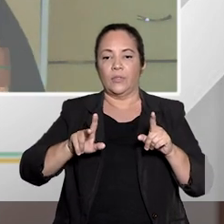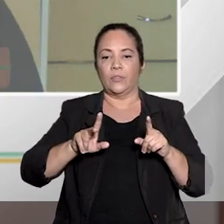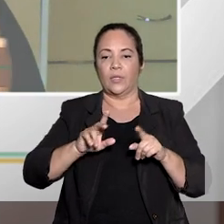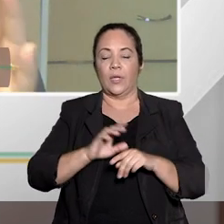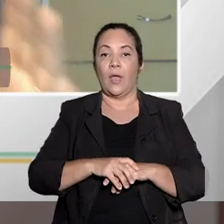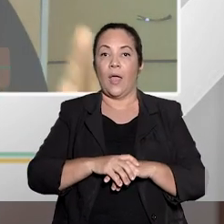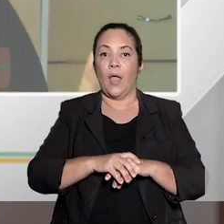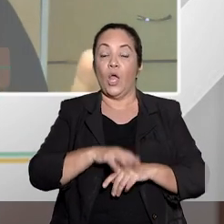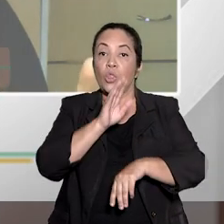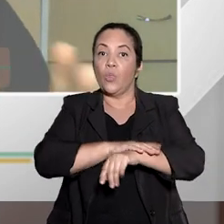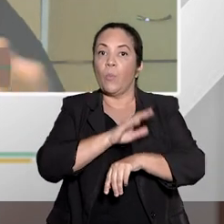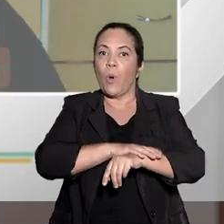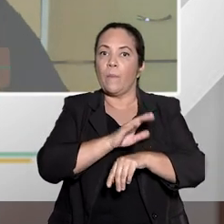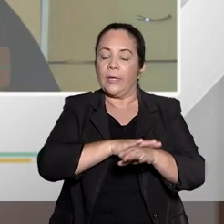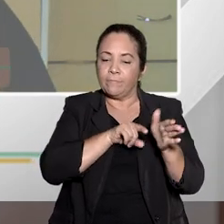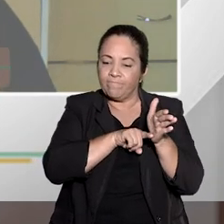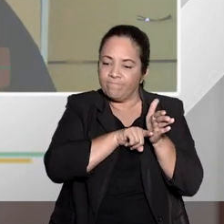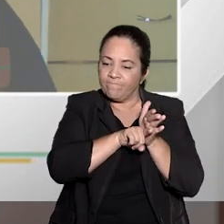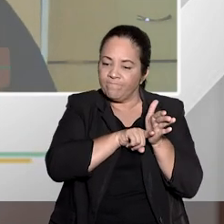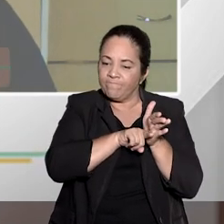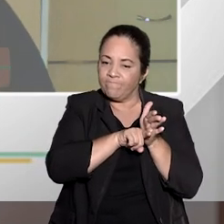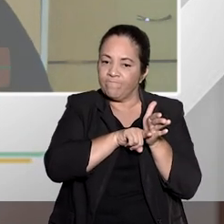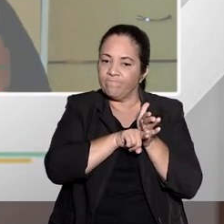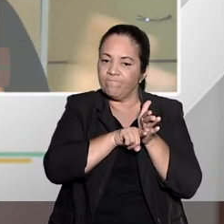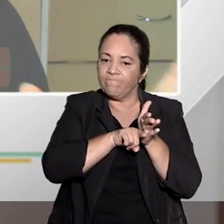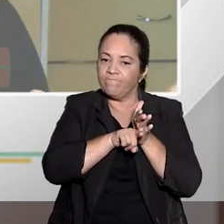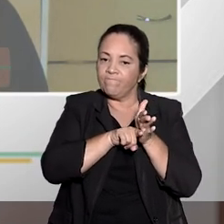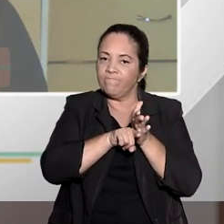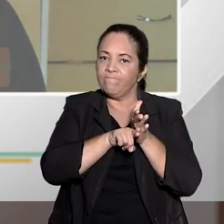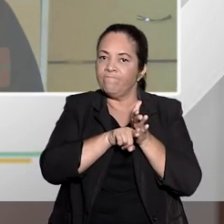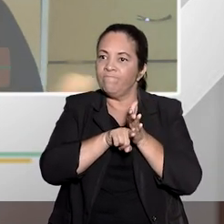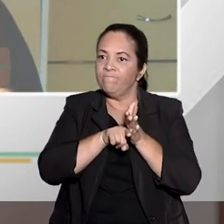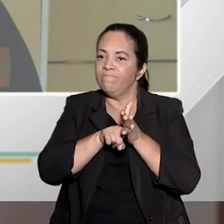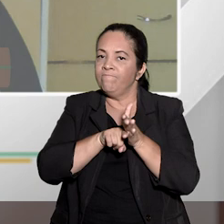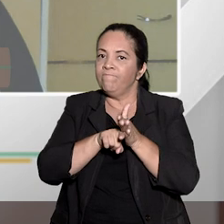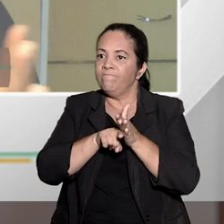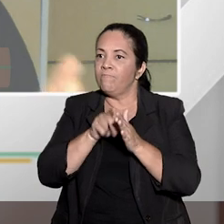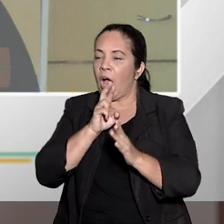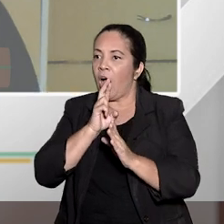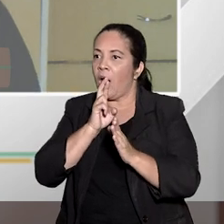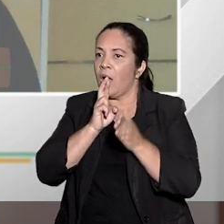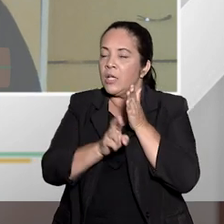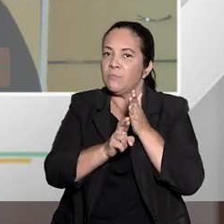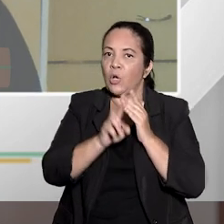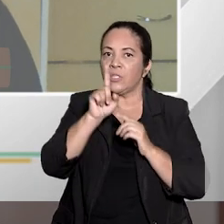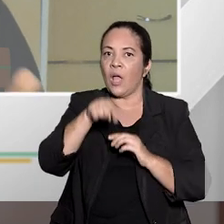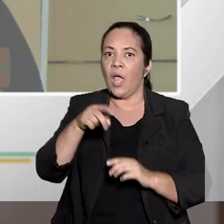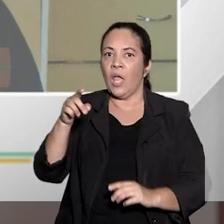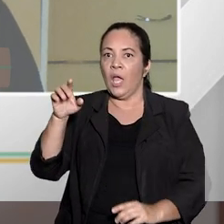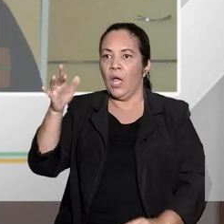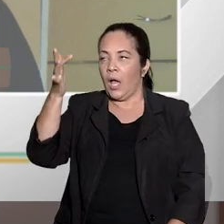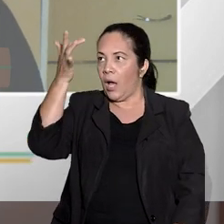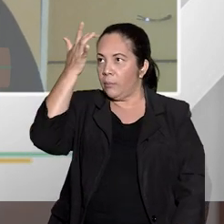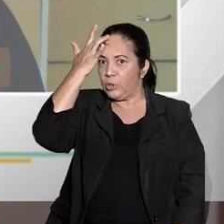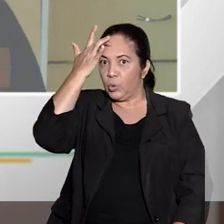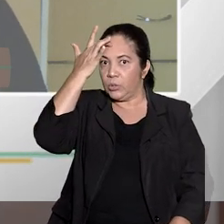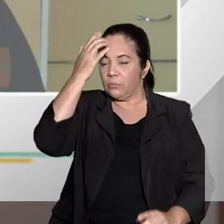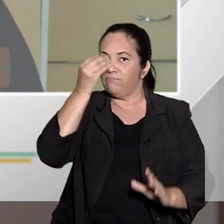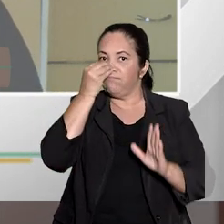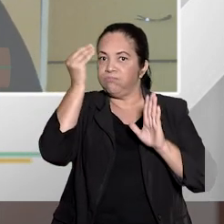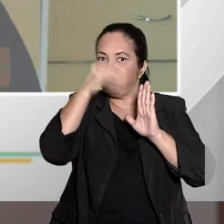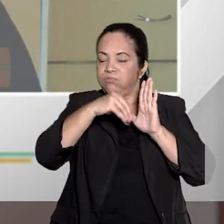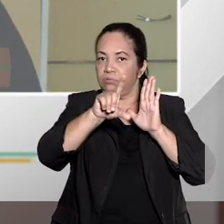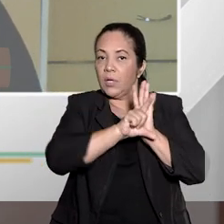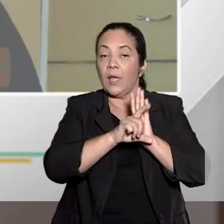própria investigação já se torna completamente absurda, completamente ilegal. Então, um exemplo,